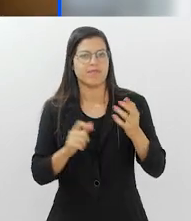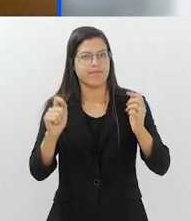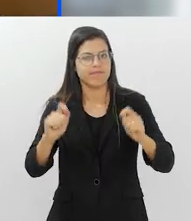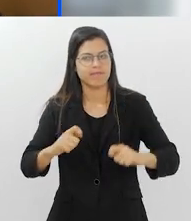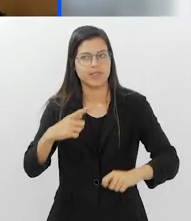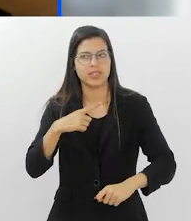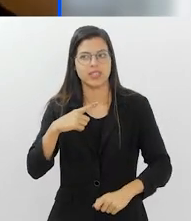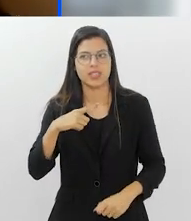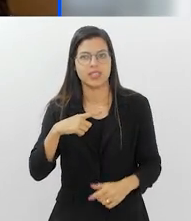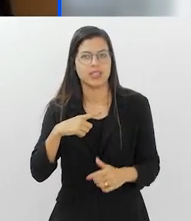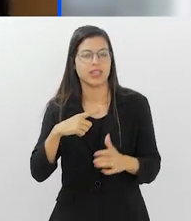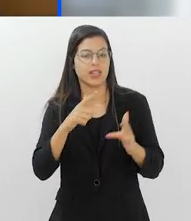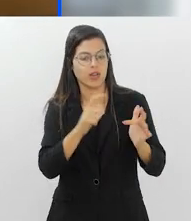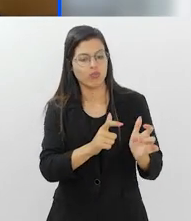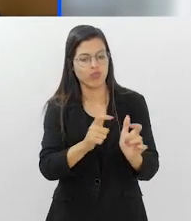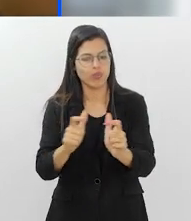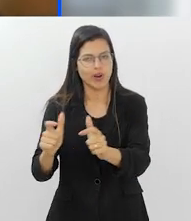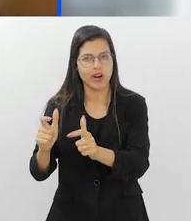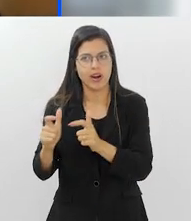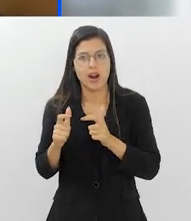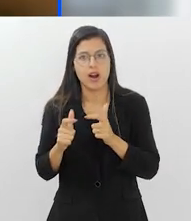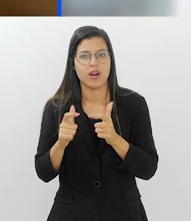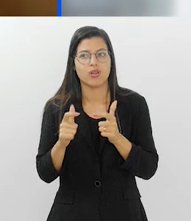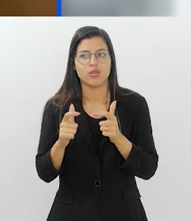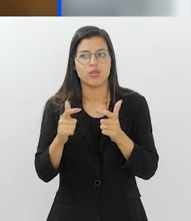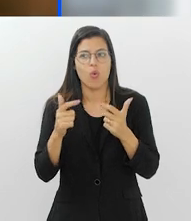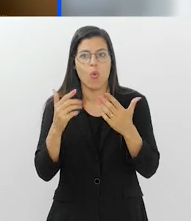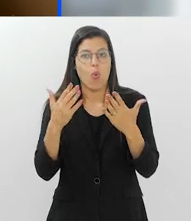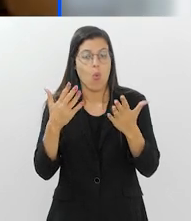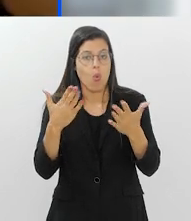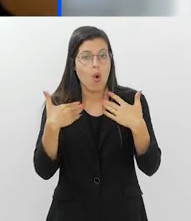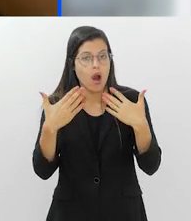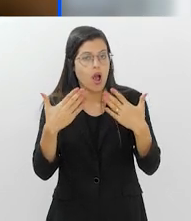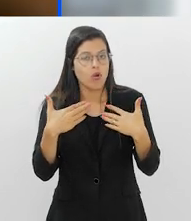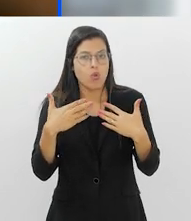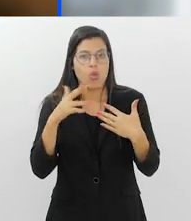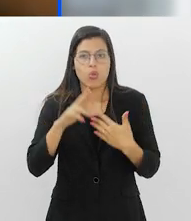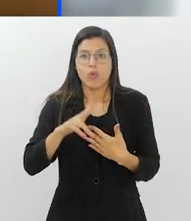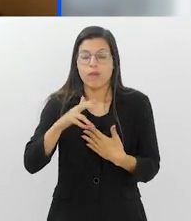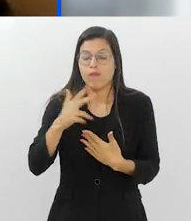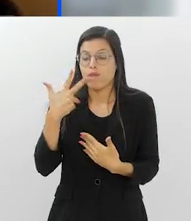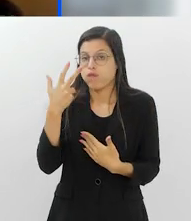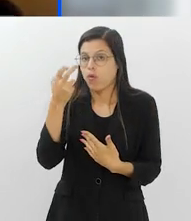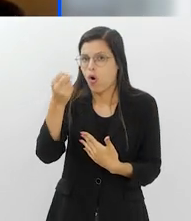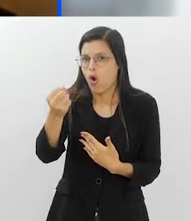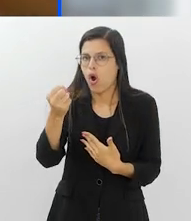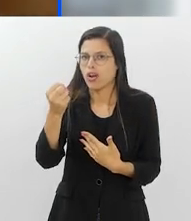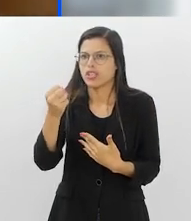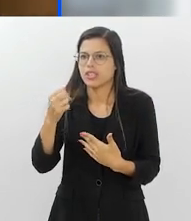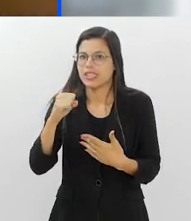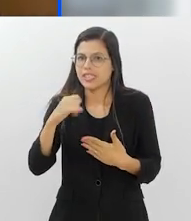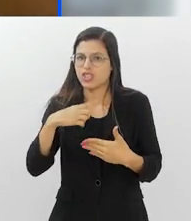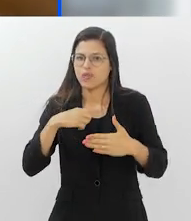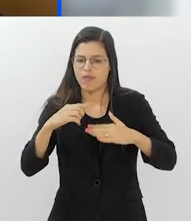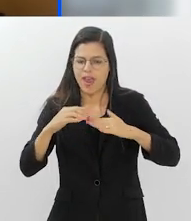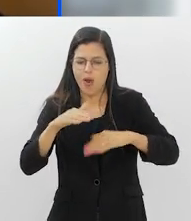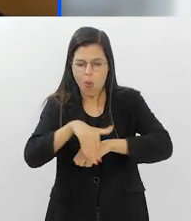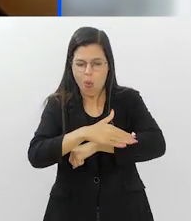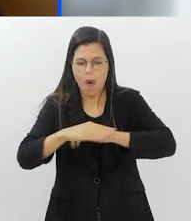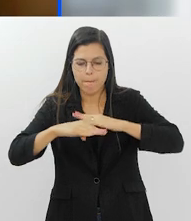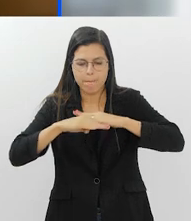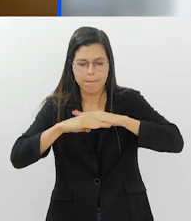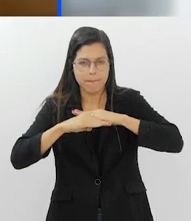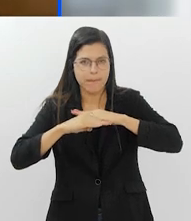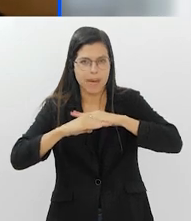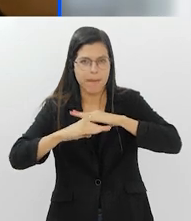ter lugares que o calor não fique tão intenso, né? Porque quanto mais asfalto, mais a gente vai